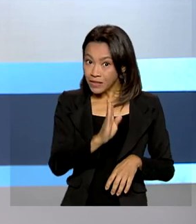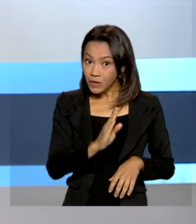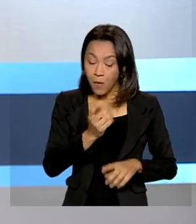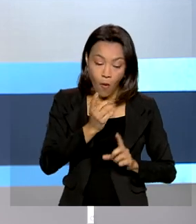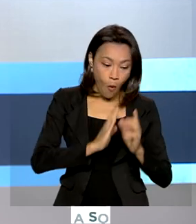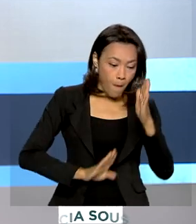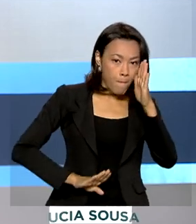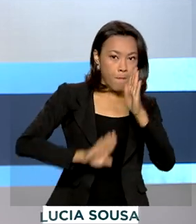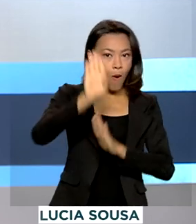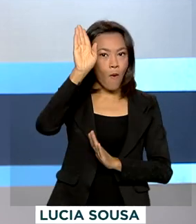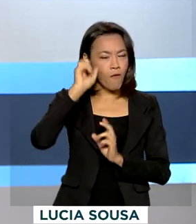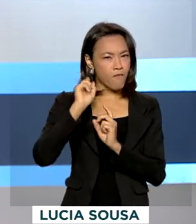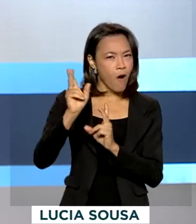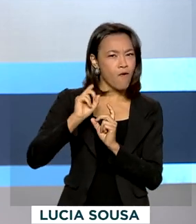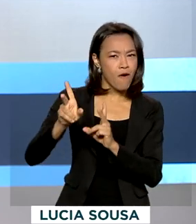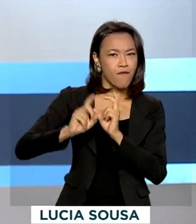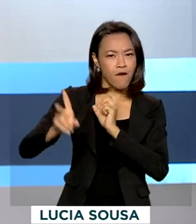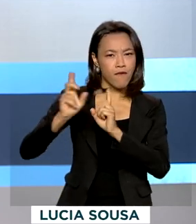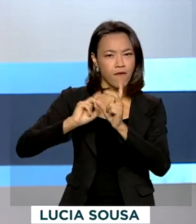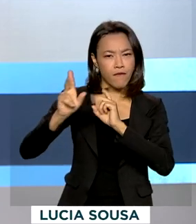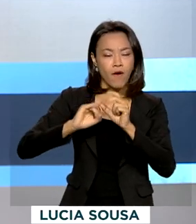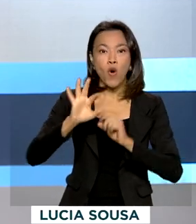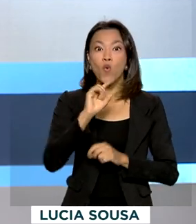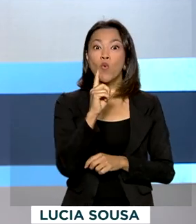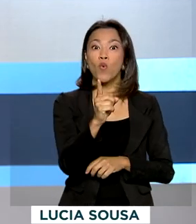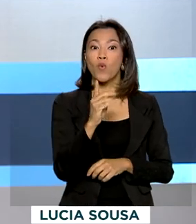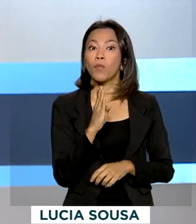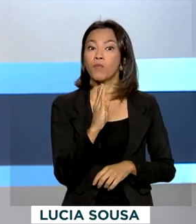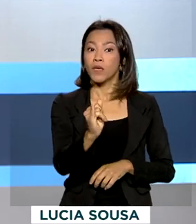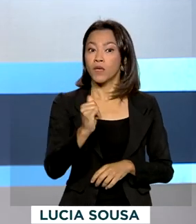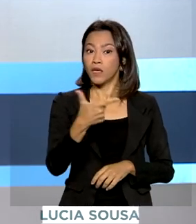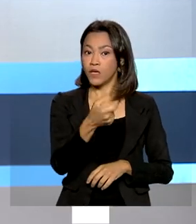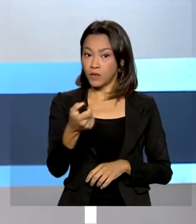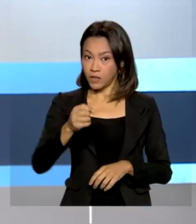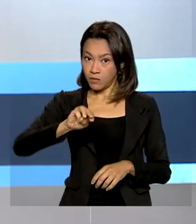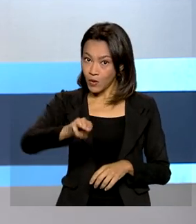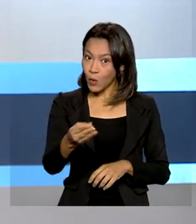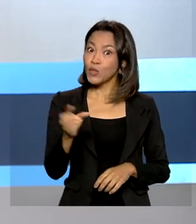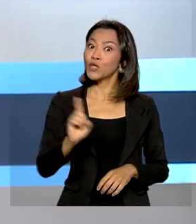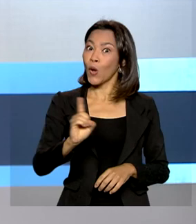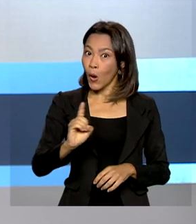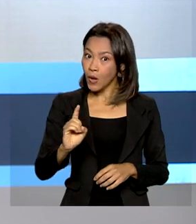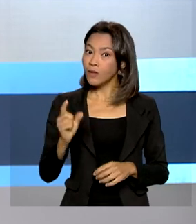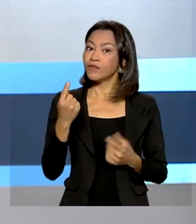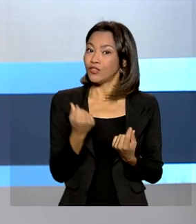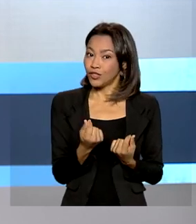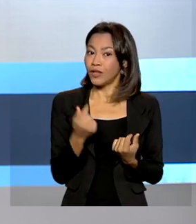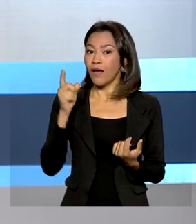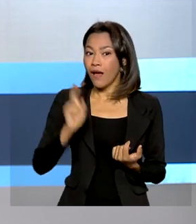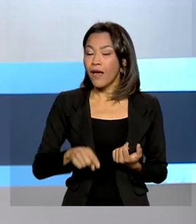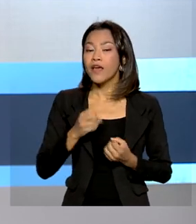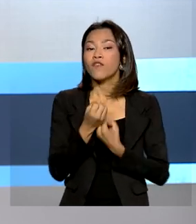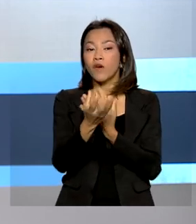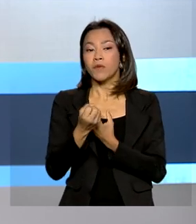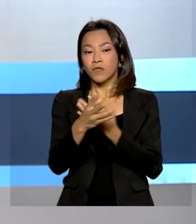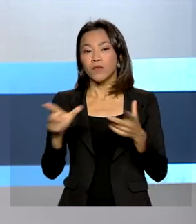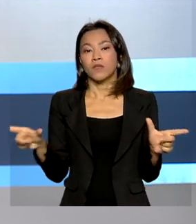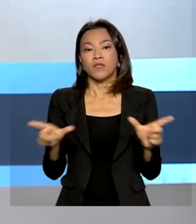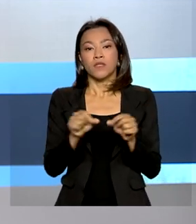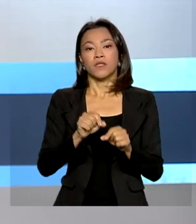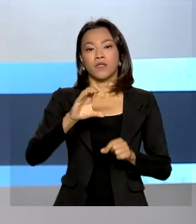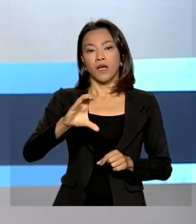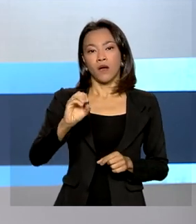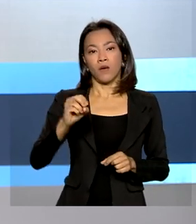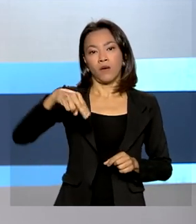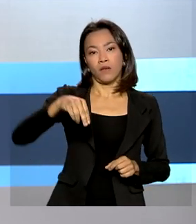histórico de exportação, com um faturamento de mais de 1 bilhão e 200 milhões de dólares. Os dados são da Companhia Nacional de Abastecimento,